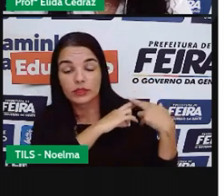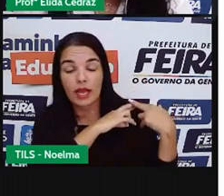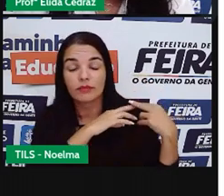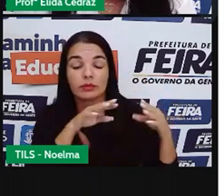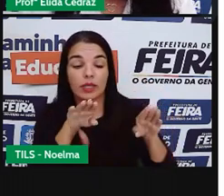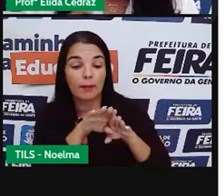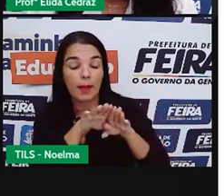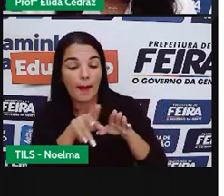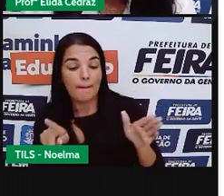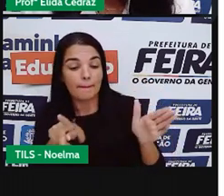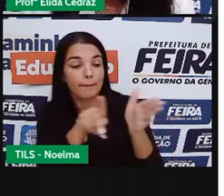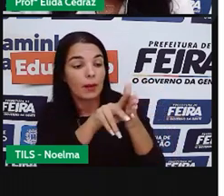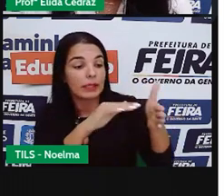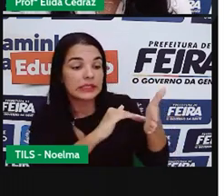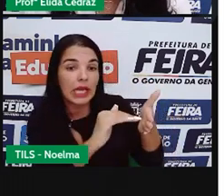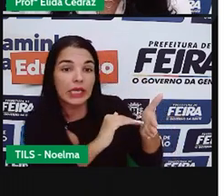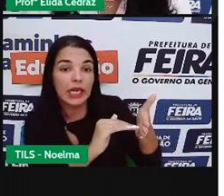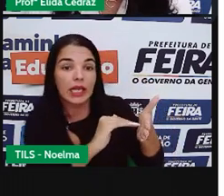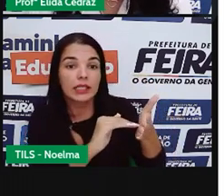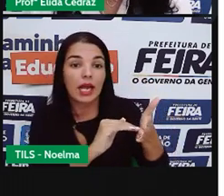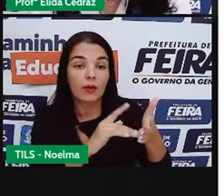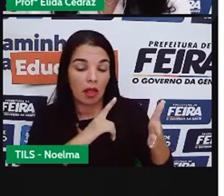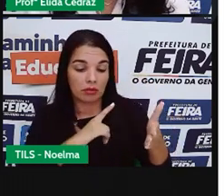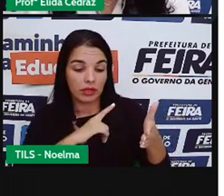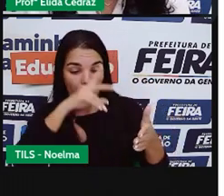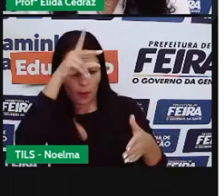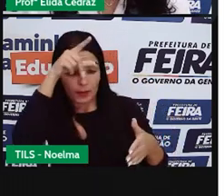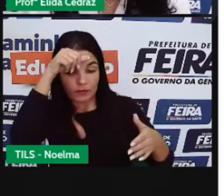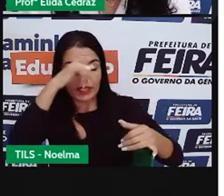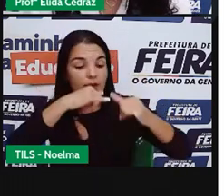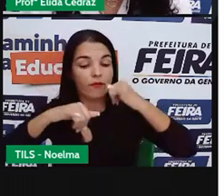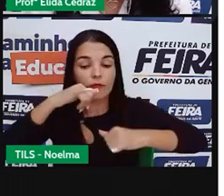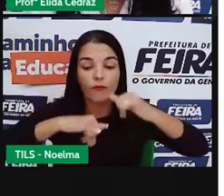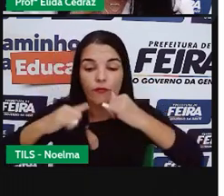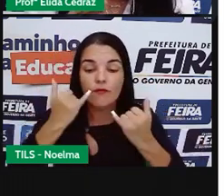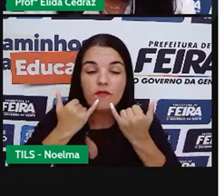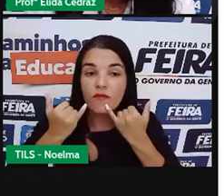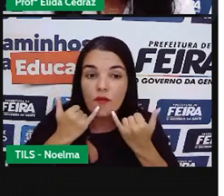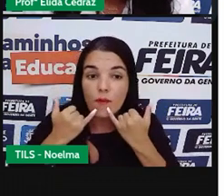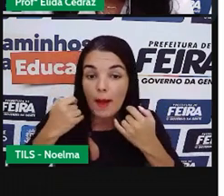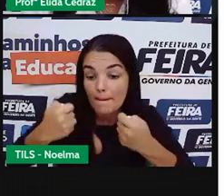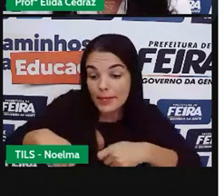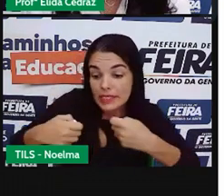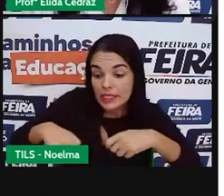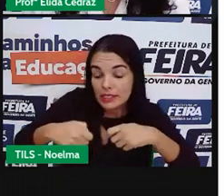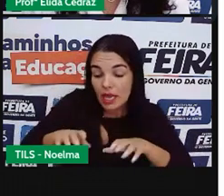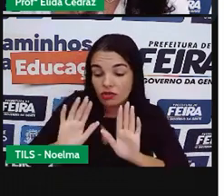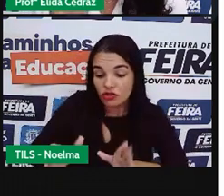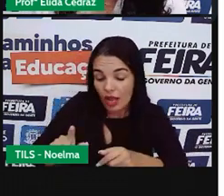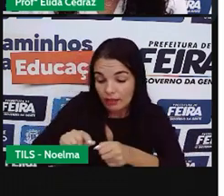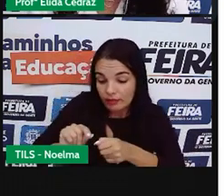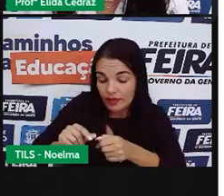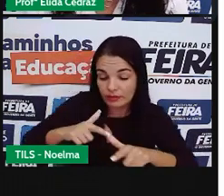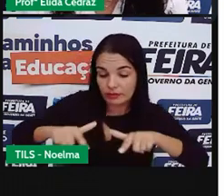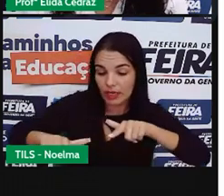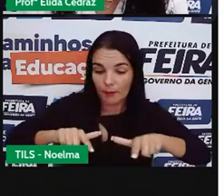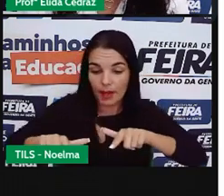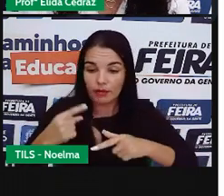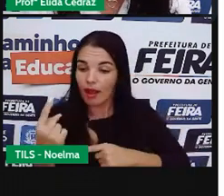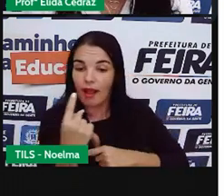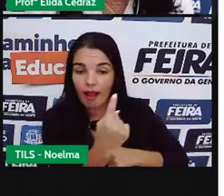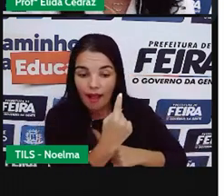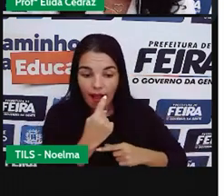secretaria e mantêm o prefeito informado das necessidades e dos trabalhos realizados em cada